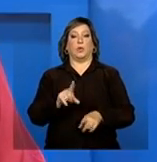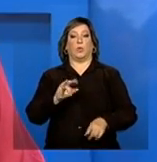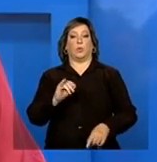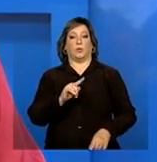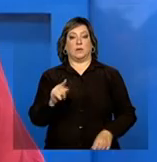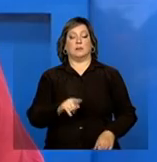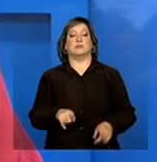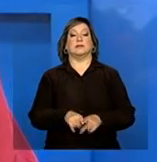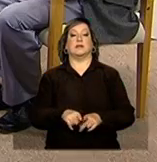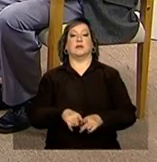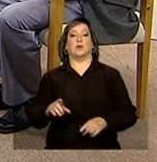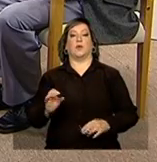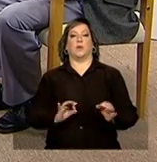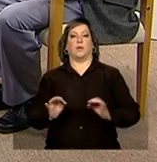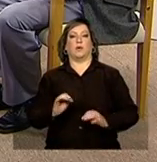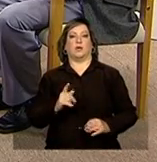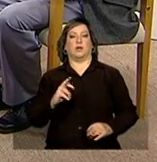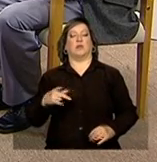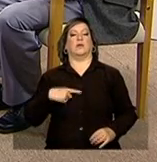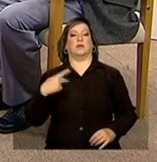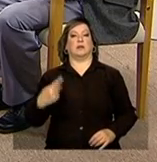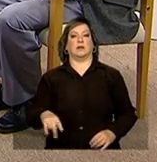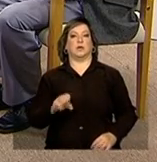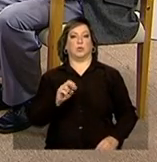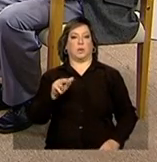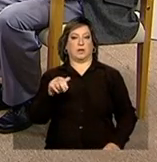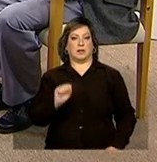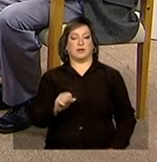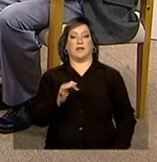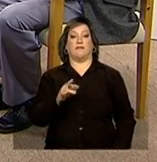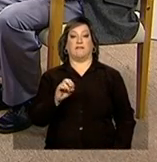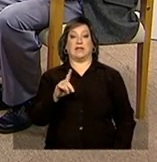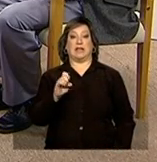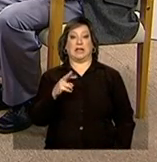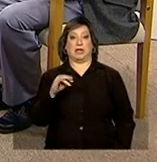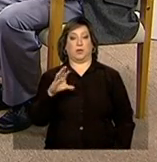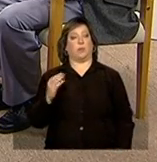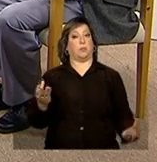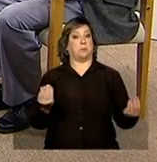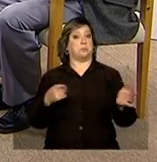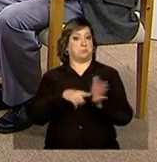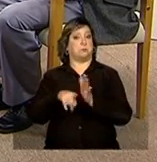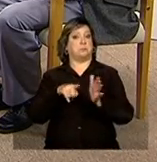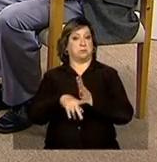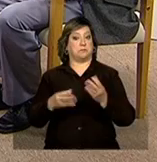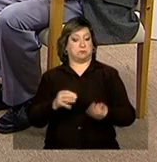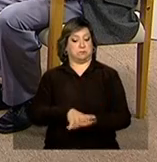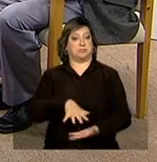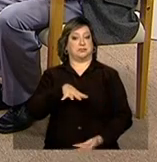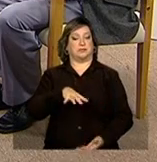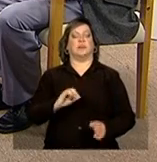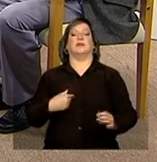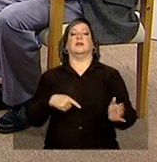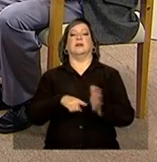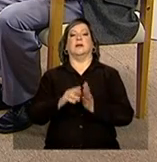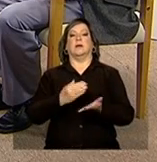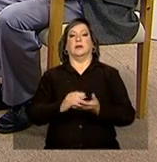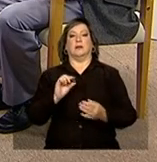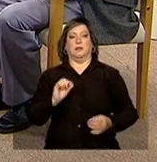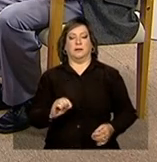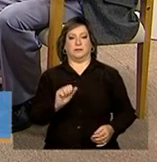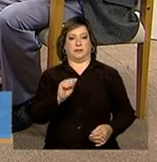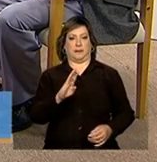da Rede Suas, Frederico Palmas. Vamos lá, porque vieram muitas perguntas, então eu vou começar aqui, olha. A Abel